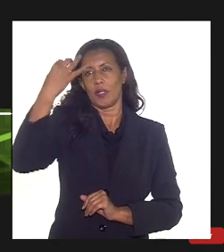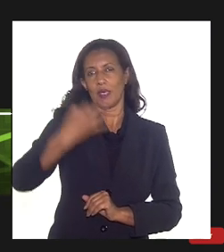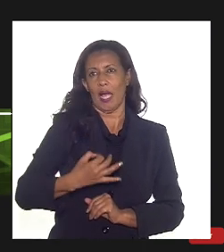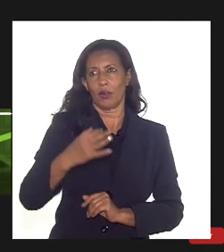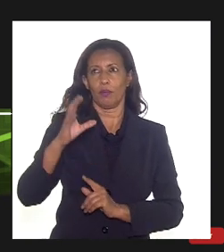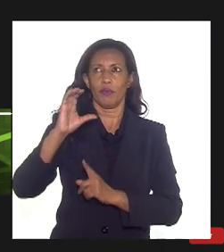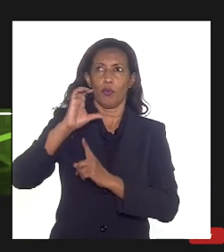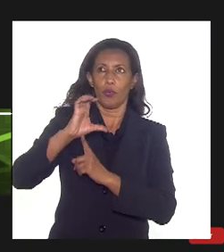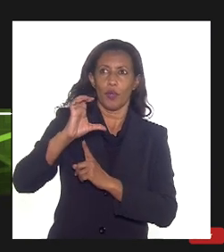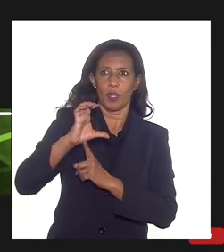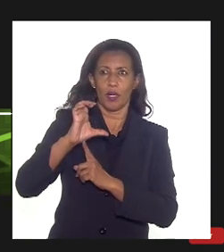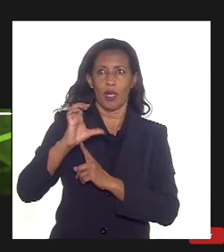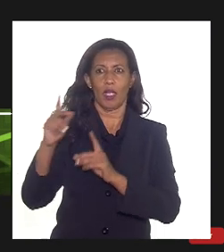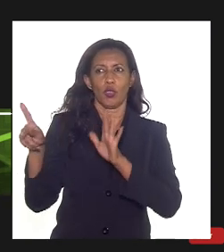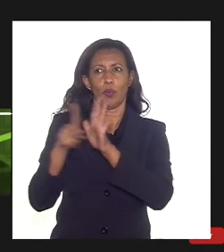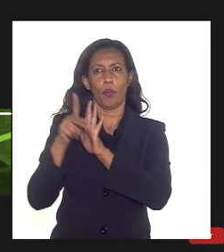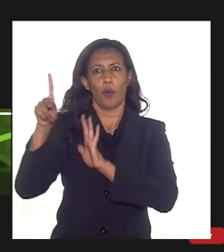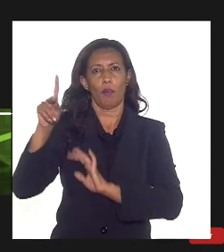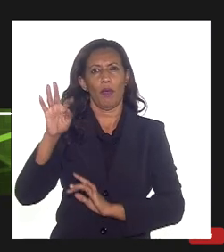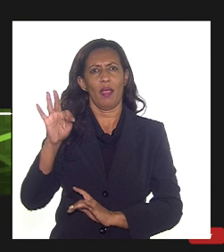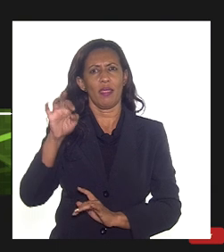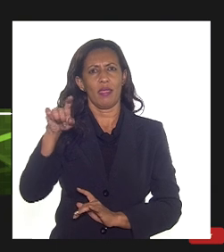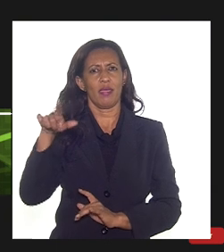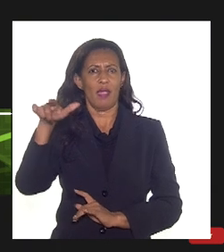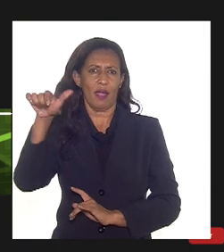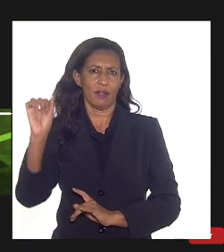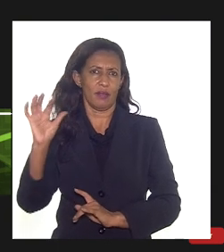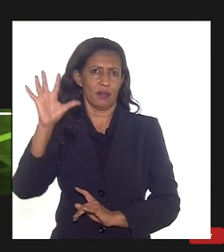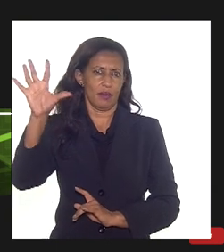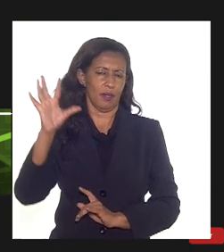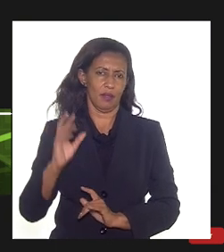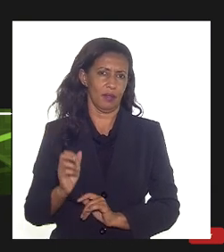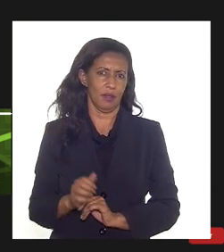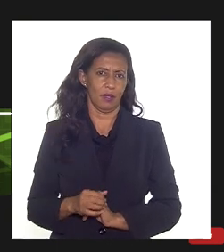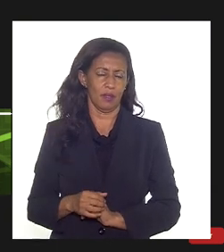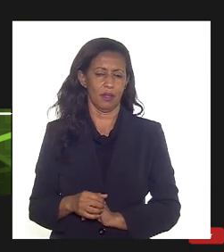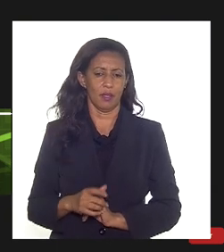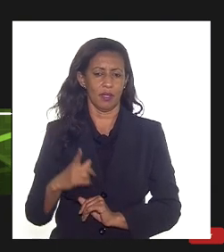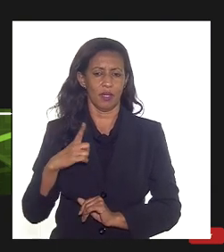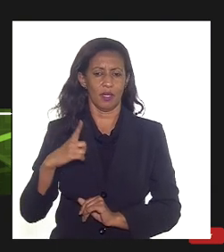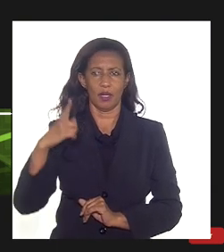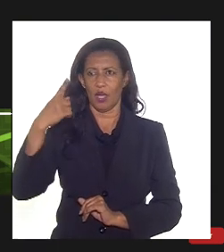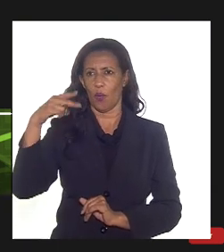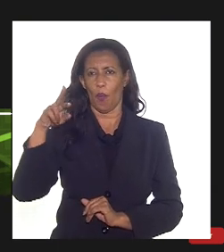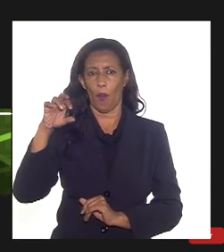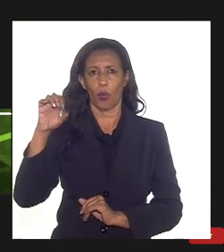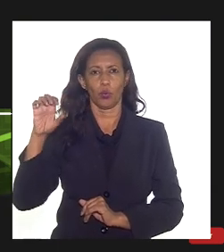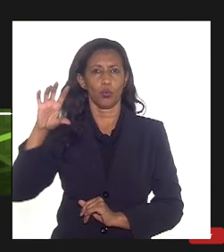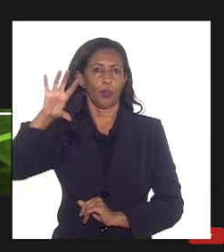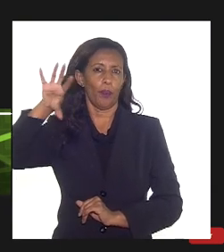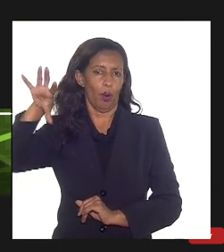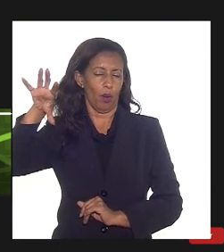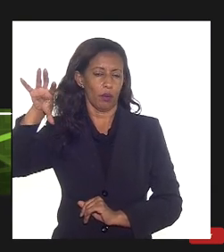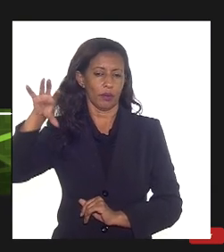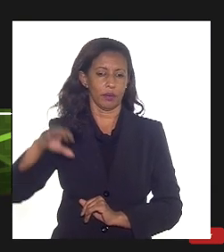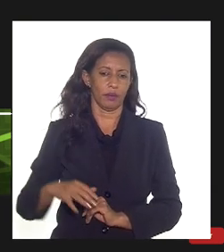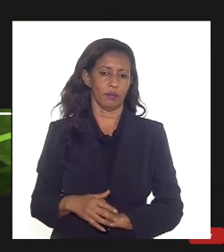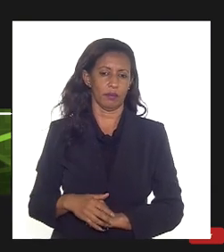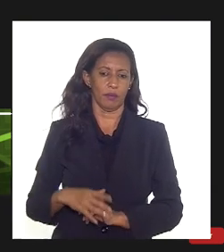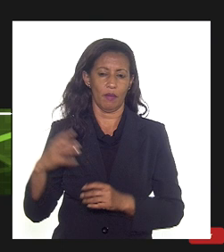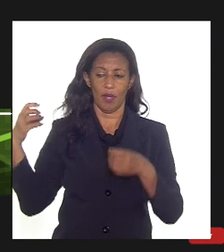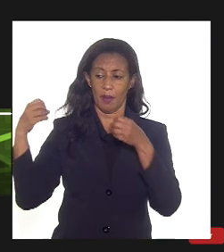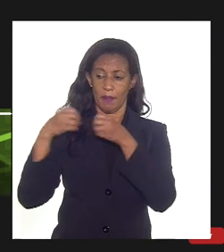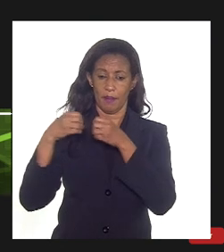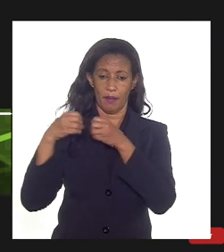exemplo no próprio estado do Texas ou da Louisiana o Henry Hub é um hub físico localizado no estado da Louisiana que é muito